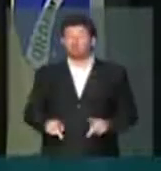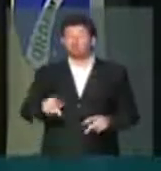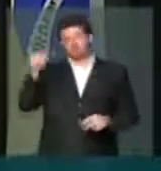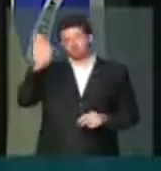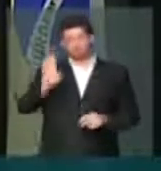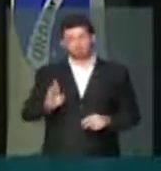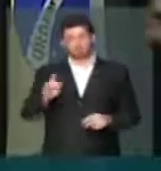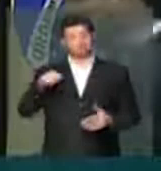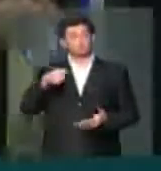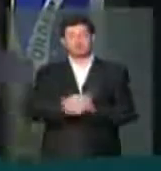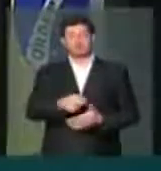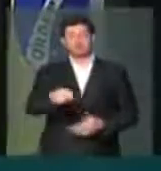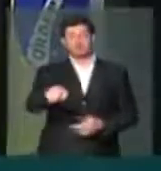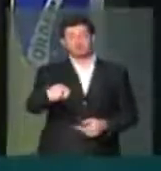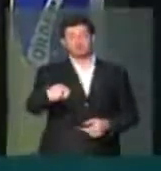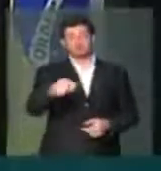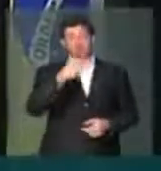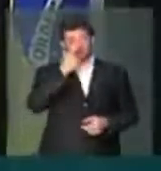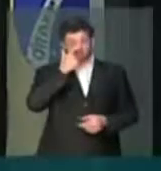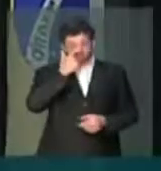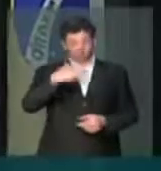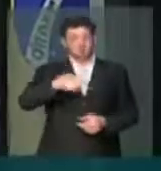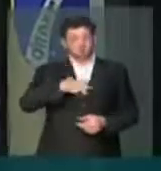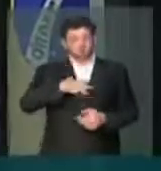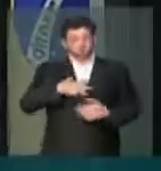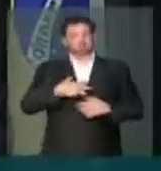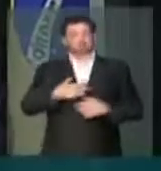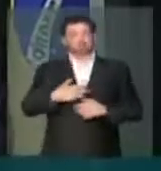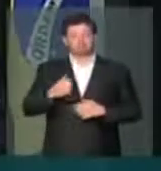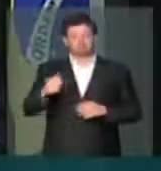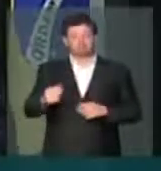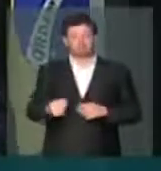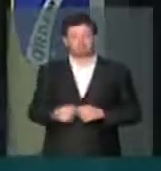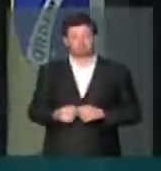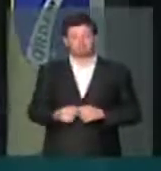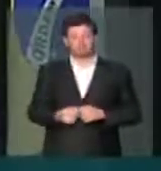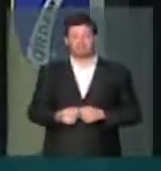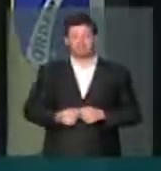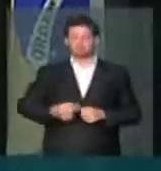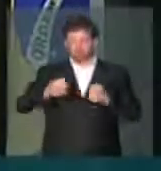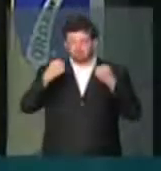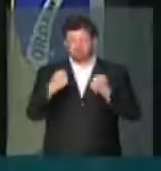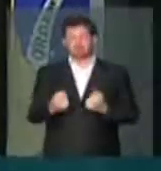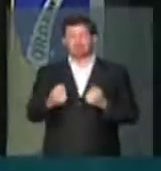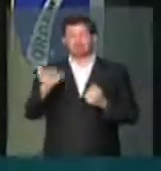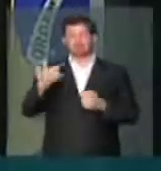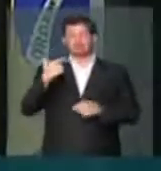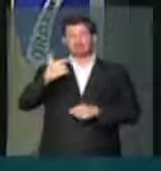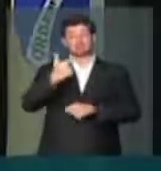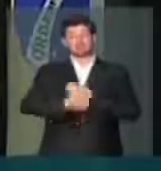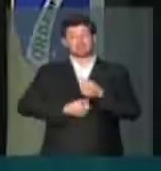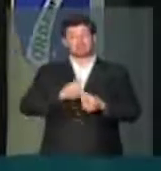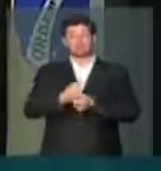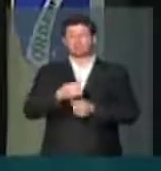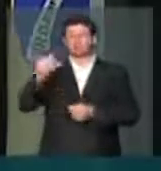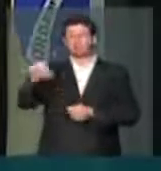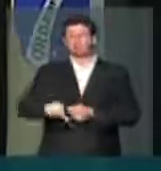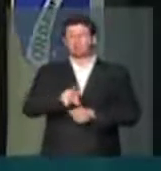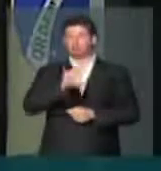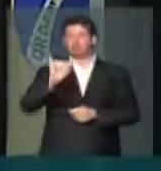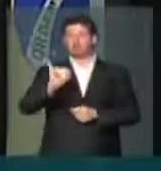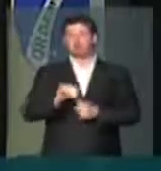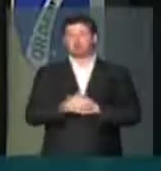paga e vai sentir, sobretudo, ainda de forma muito mais dura, no segundo semestre. No segundo